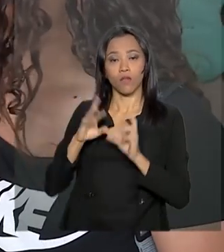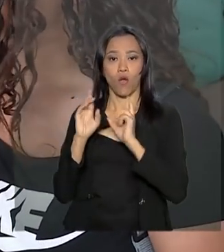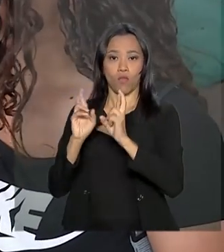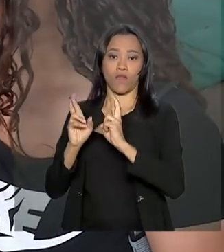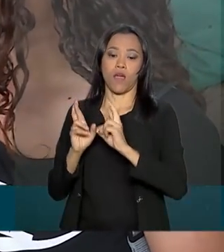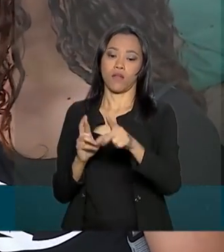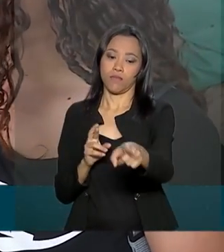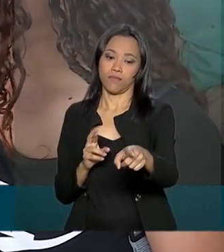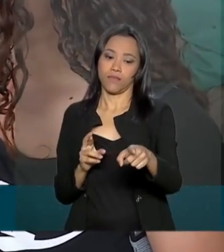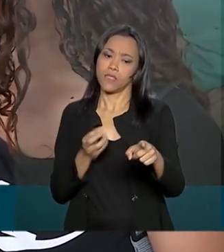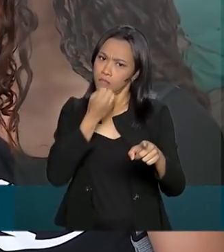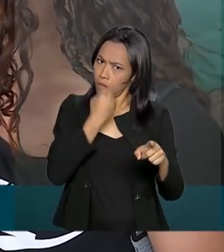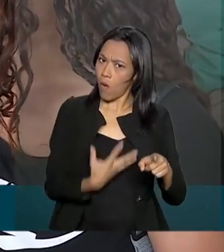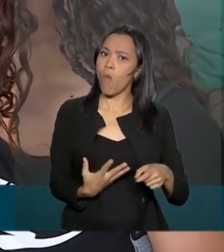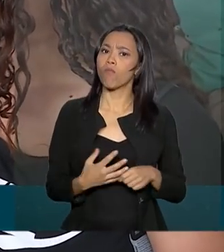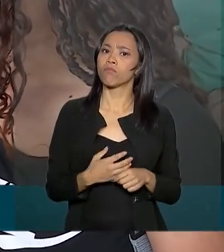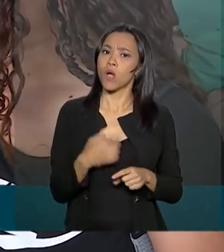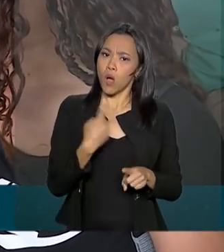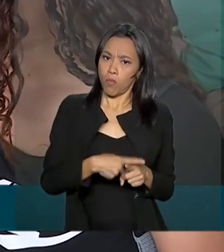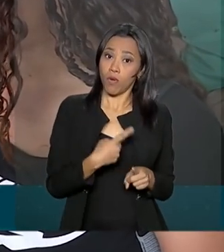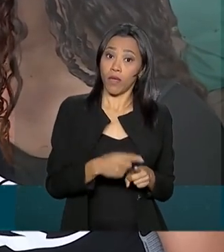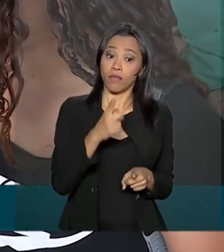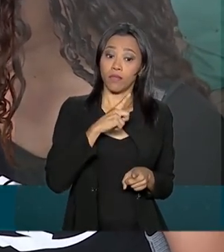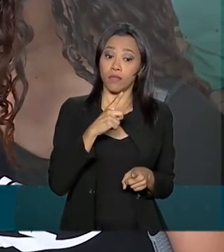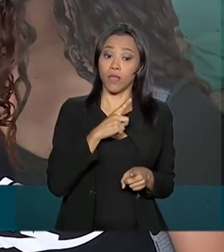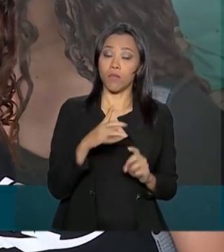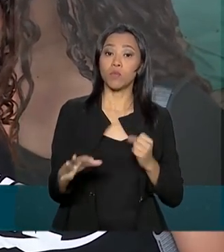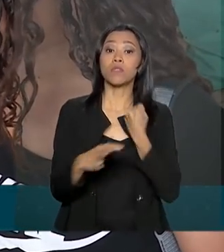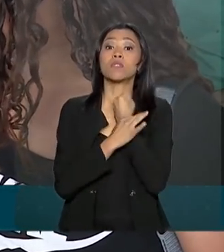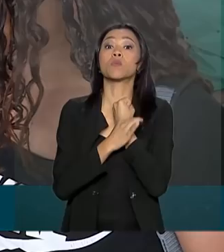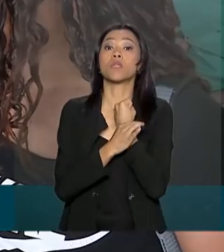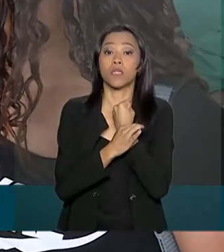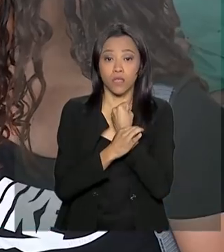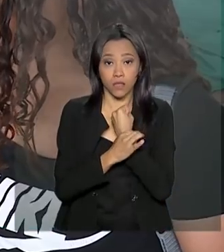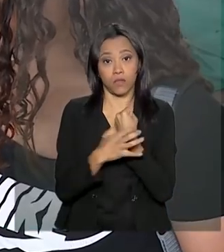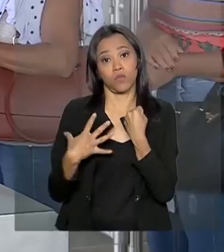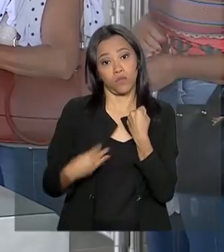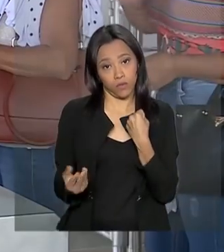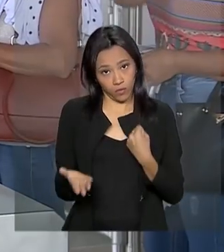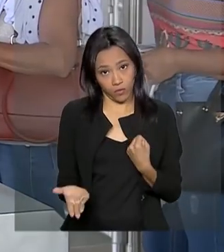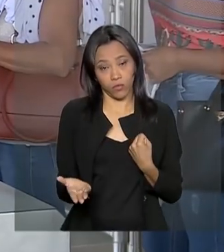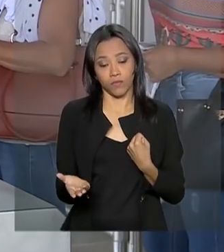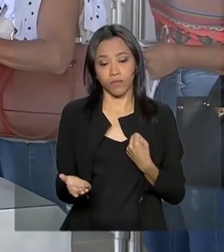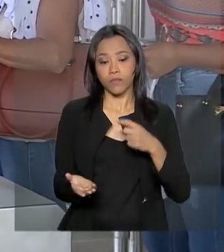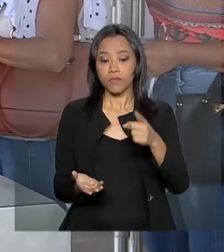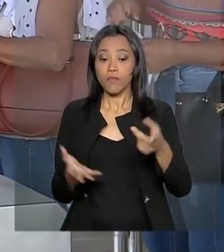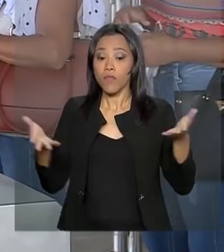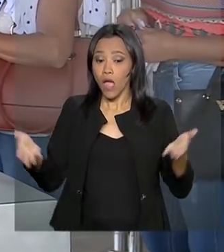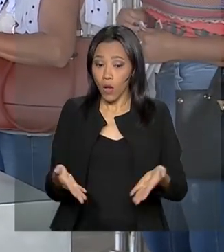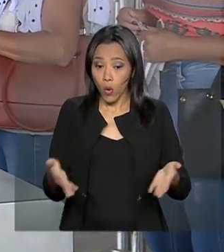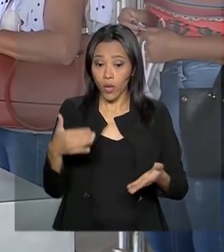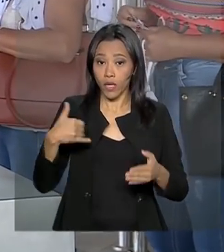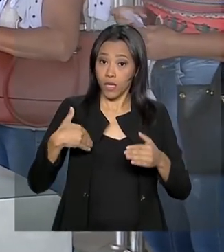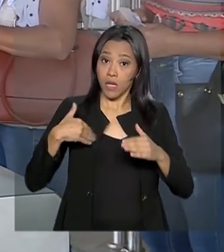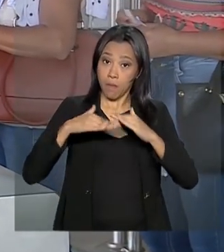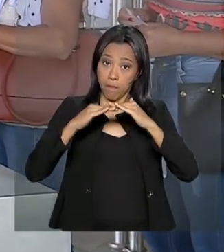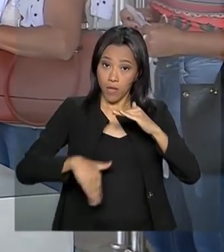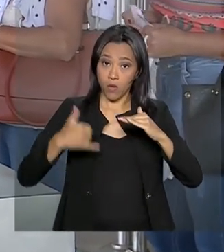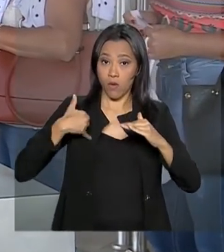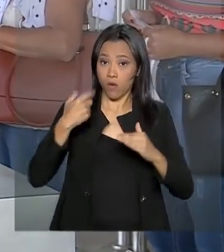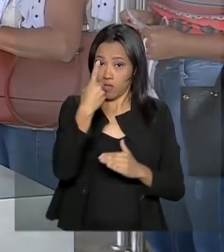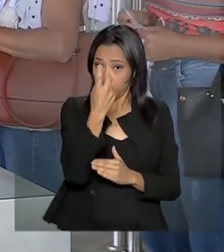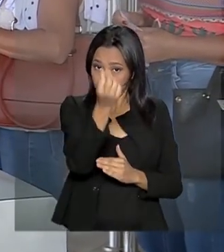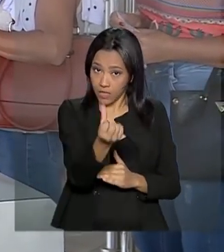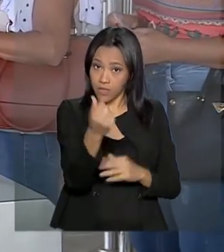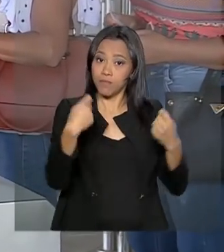Isso é muito bom, porque a gente tem uma certa segurança com nossos filhos. A partir de agora, menores de 16 anos